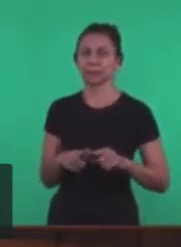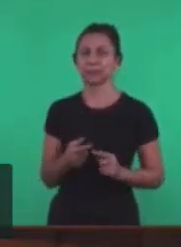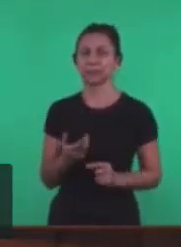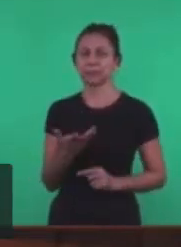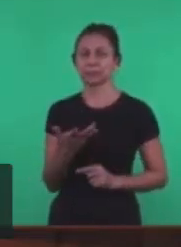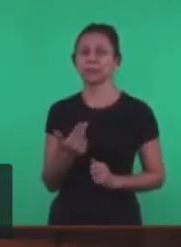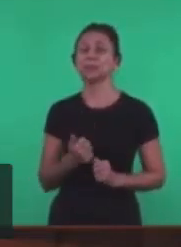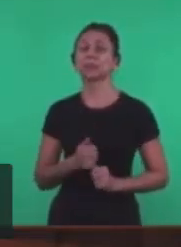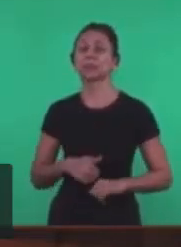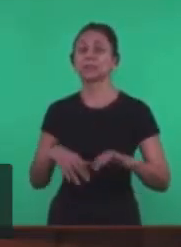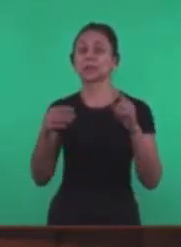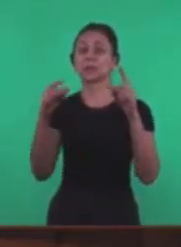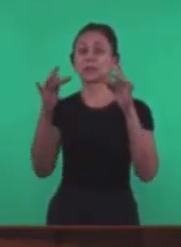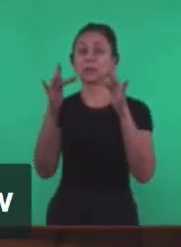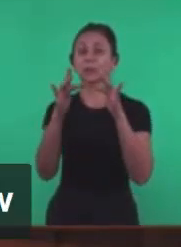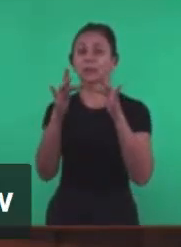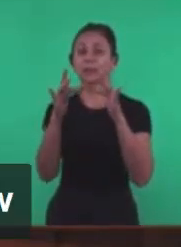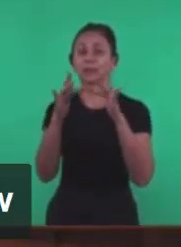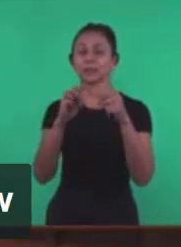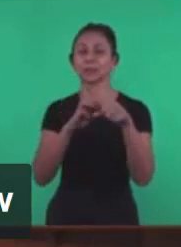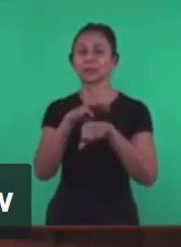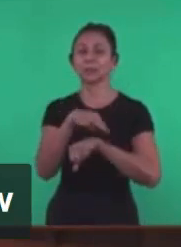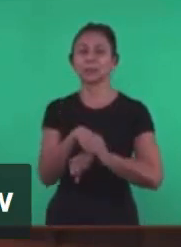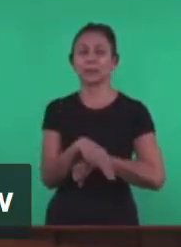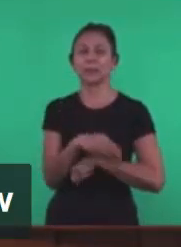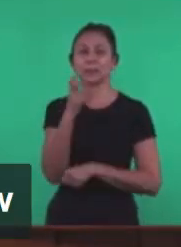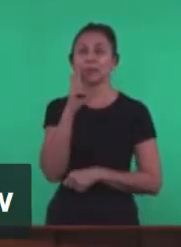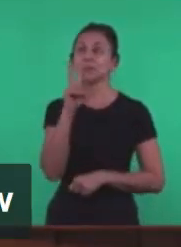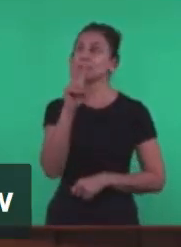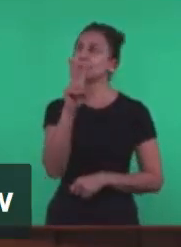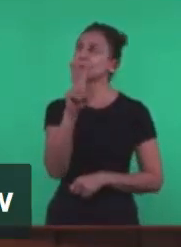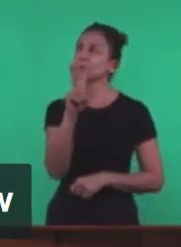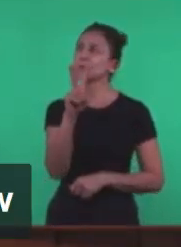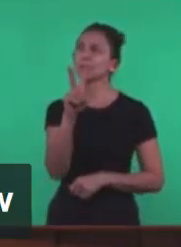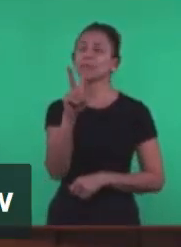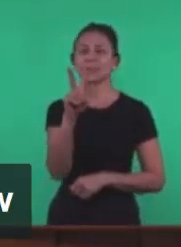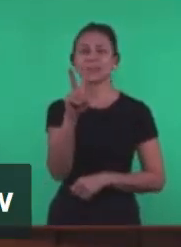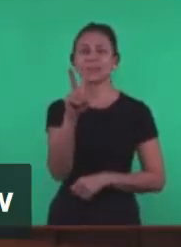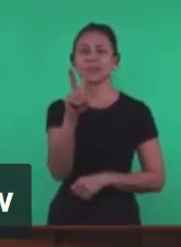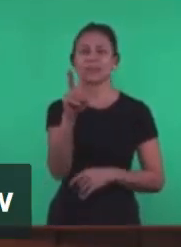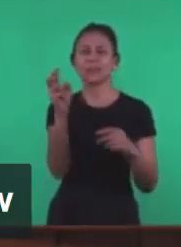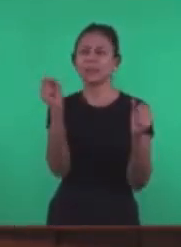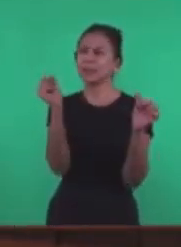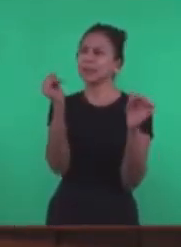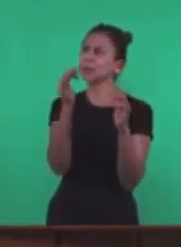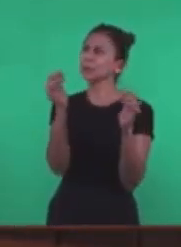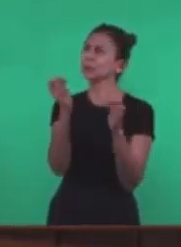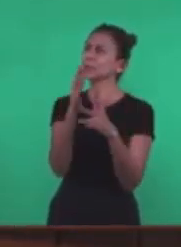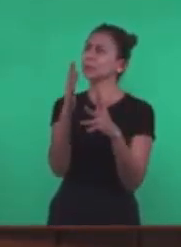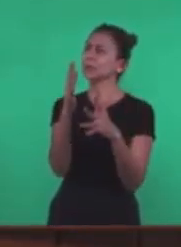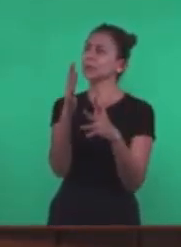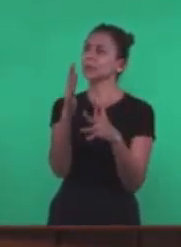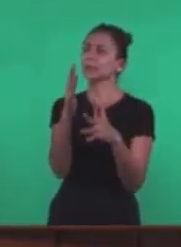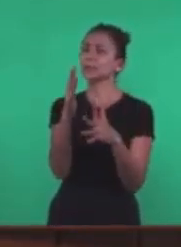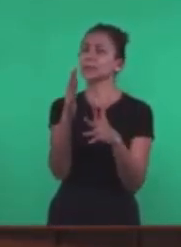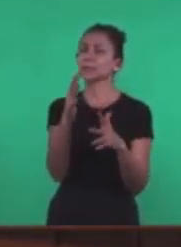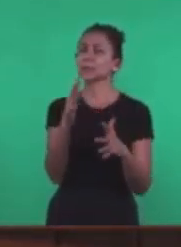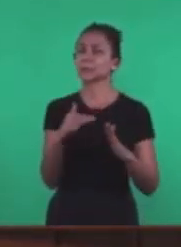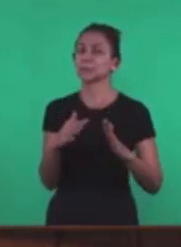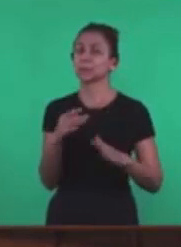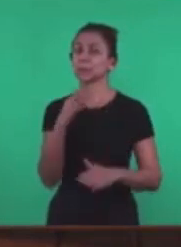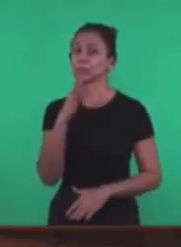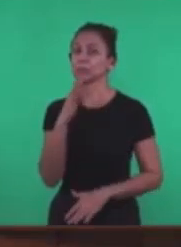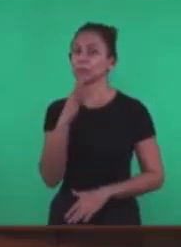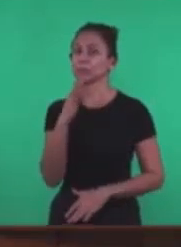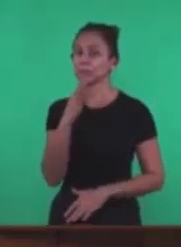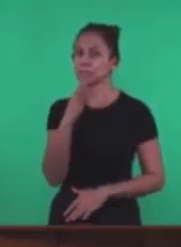mestre Com o salvador Ela queria ver A glória Porque ela conheceu Uma história De um